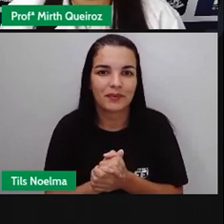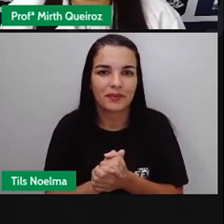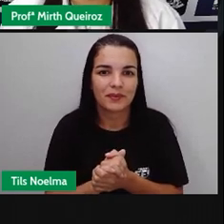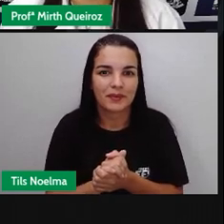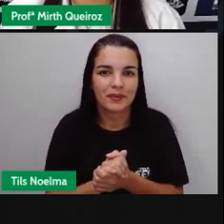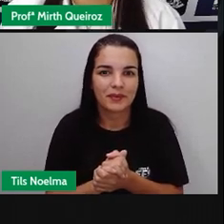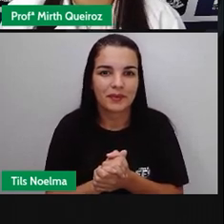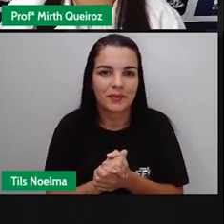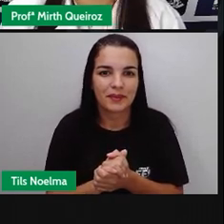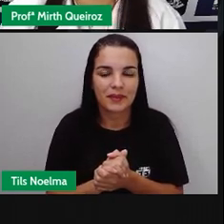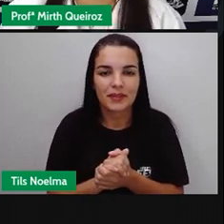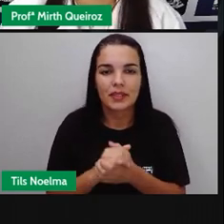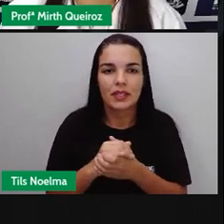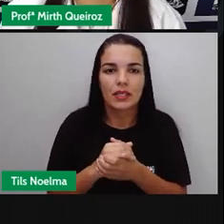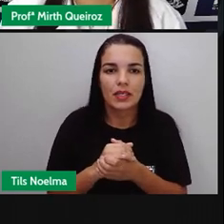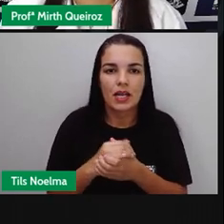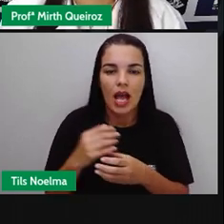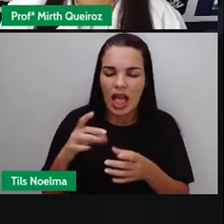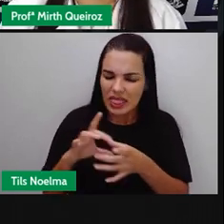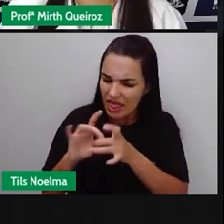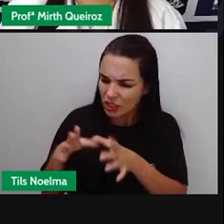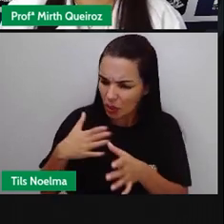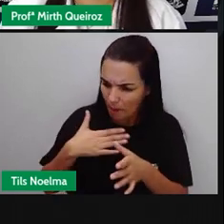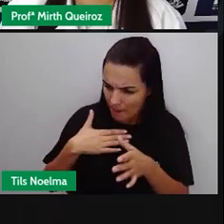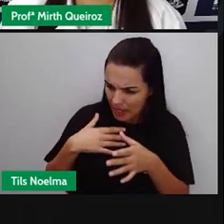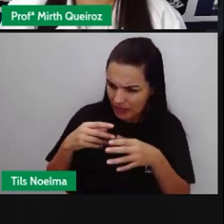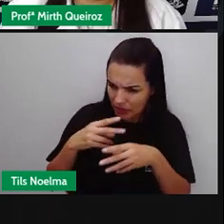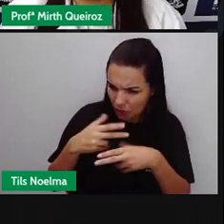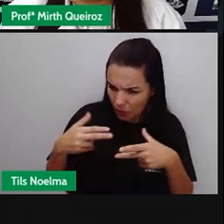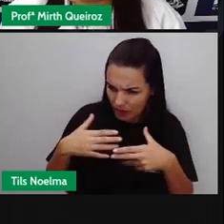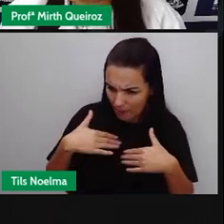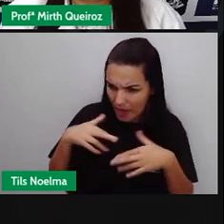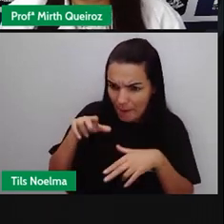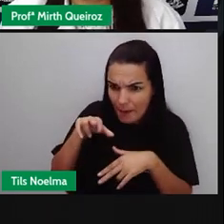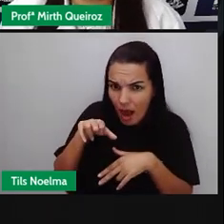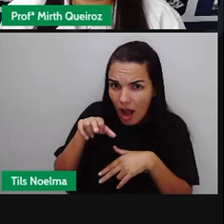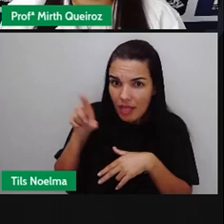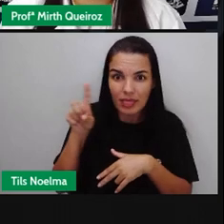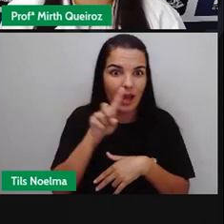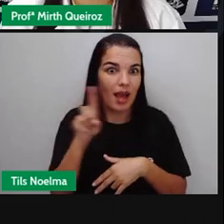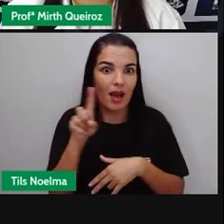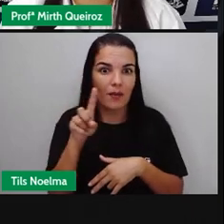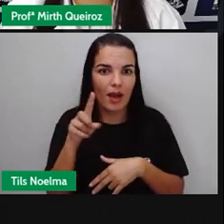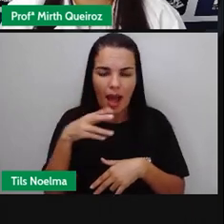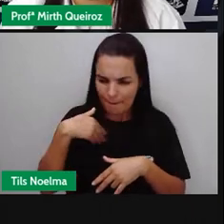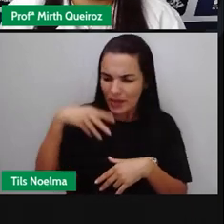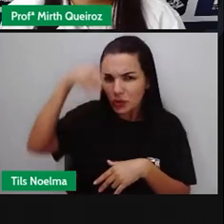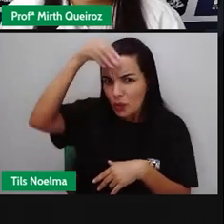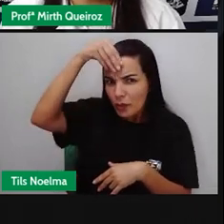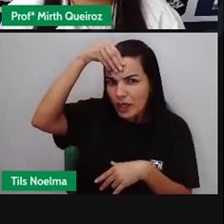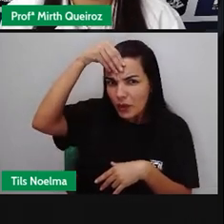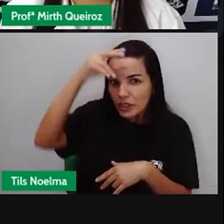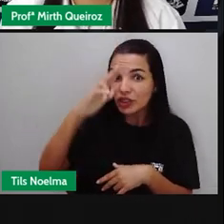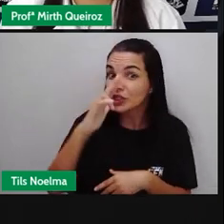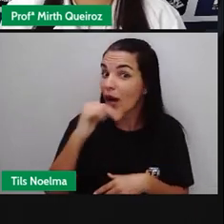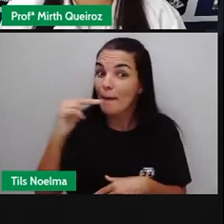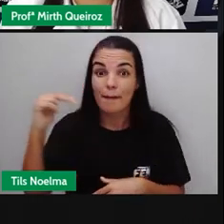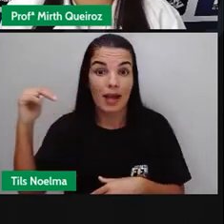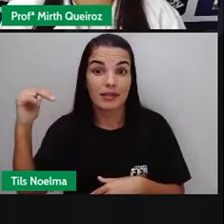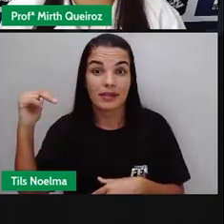Como ele pontuou, né? Deixo meus bens à minha irmã? Não. A meu sobrinho?